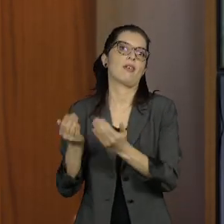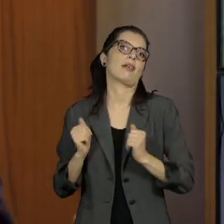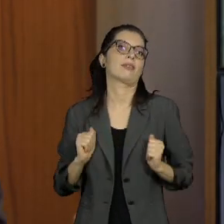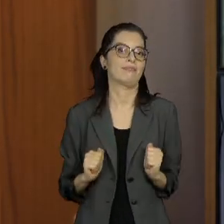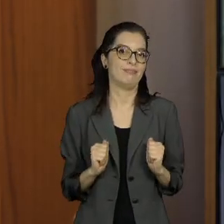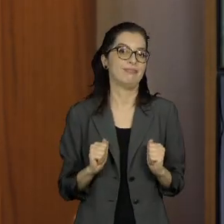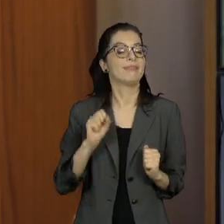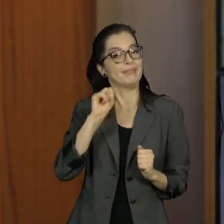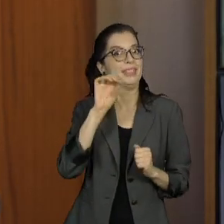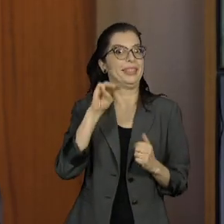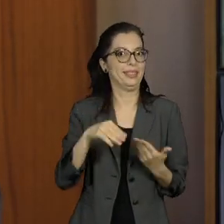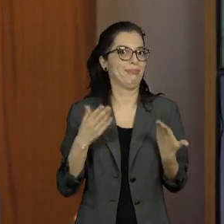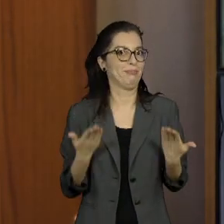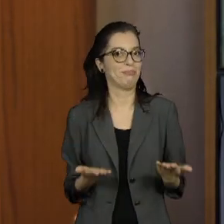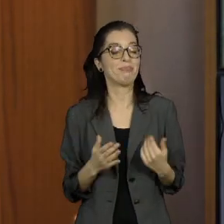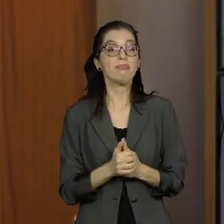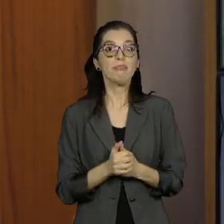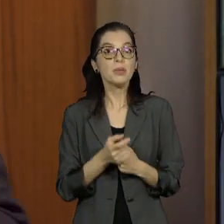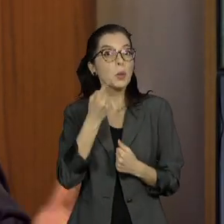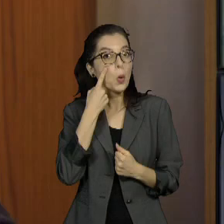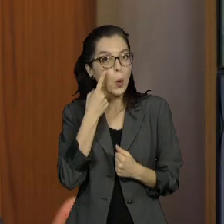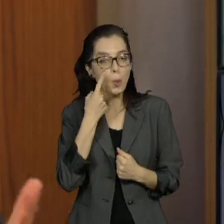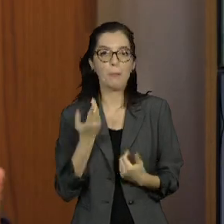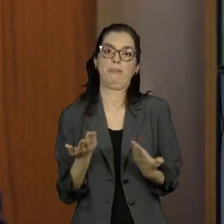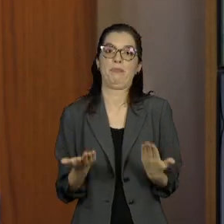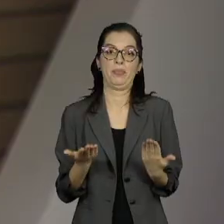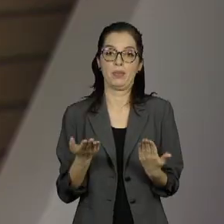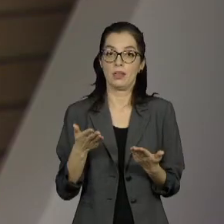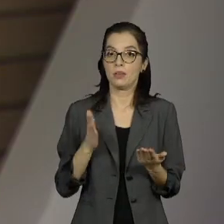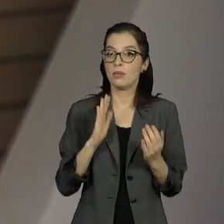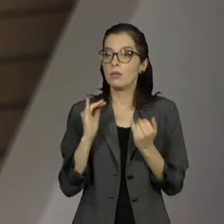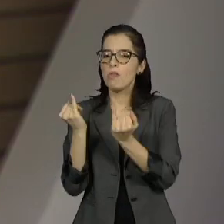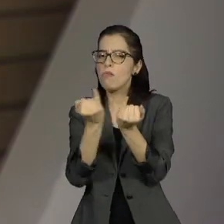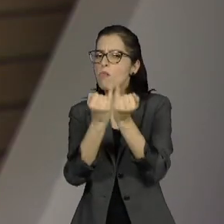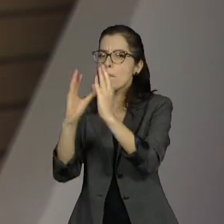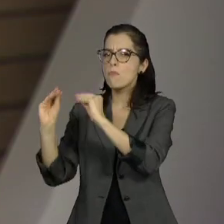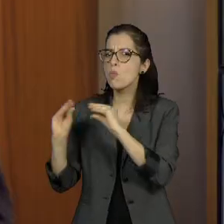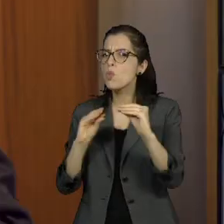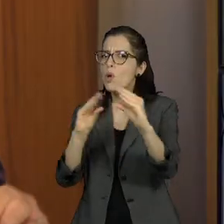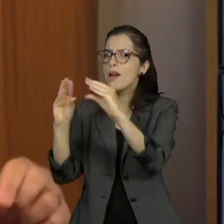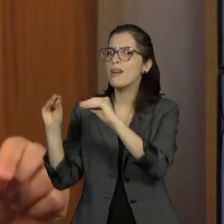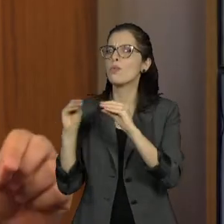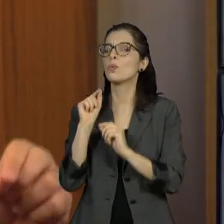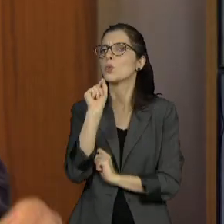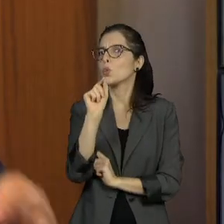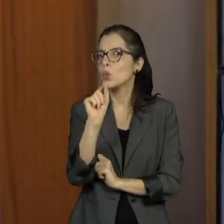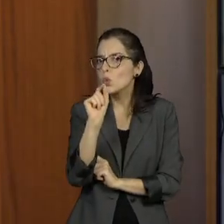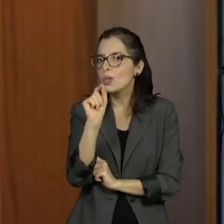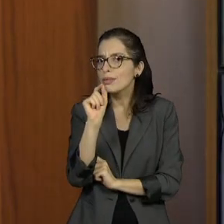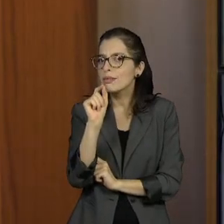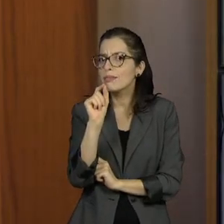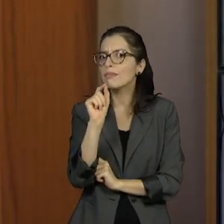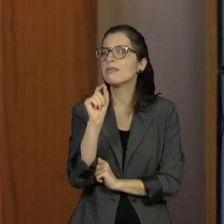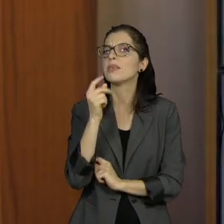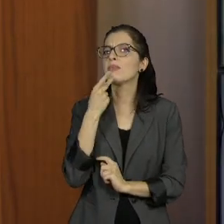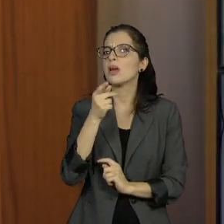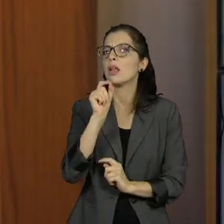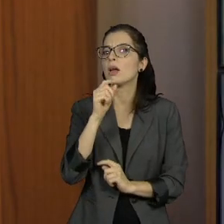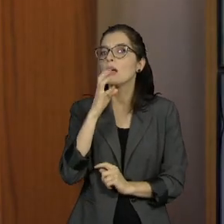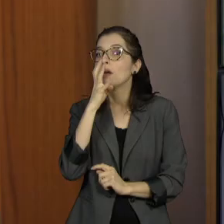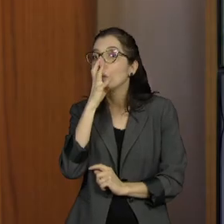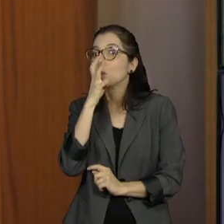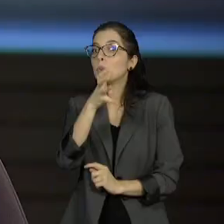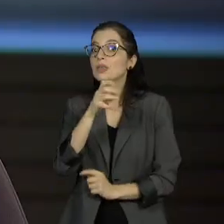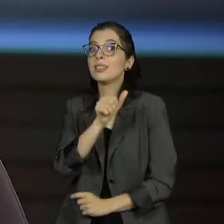trazendo para si boatos que aparecem às vésperas da eleição. Aliás, boatos com acusações no Rio de Janeiro de questões,